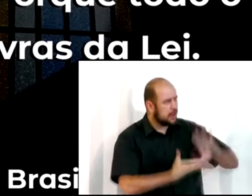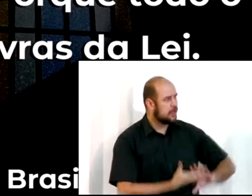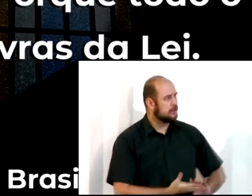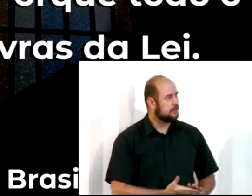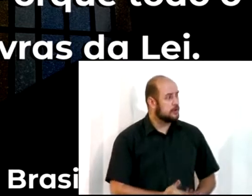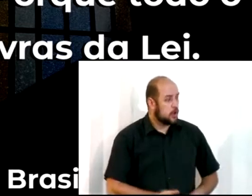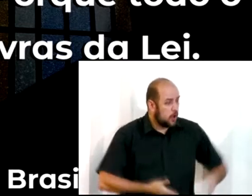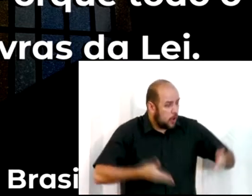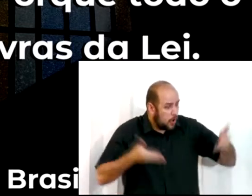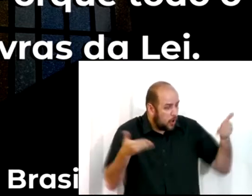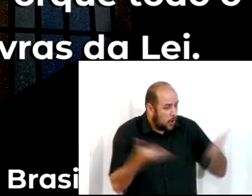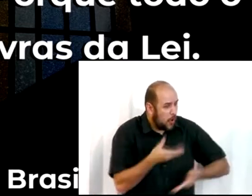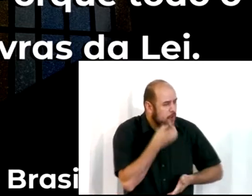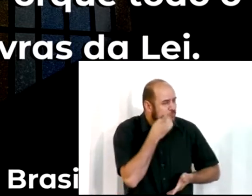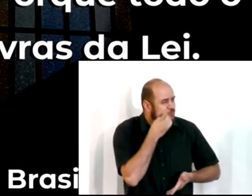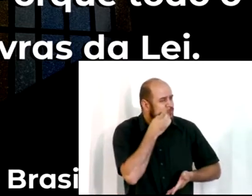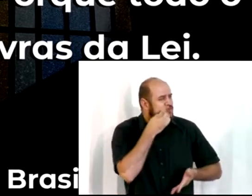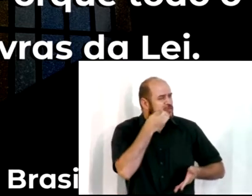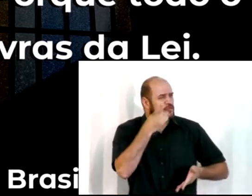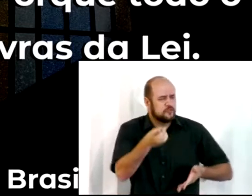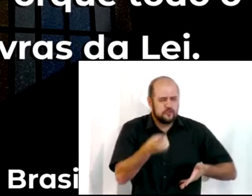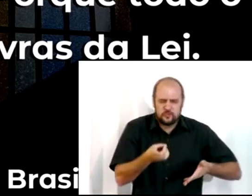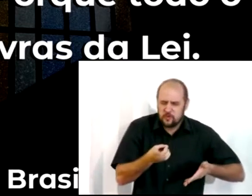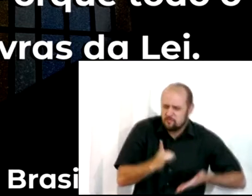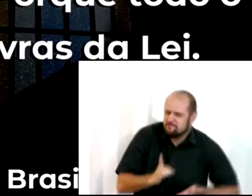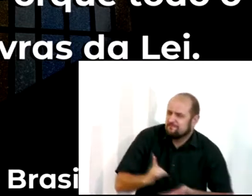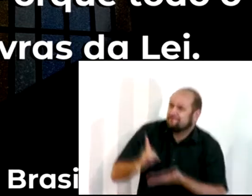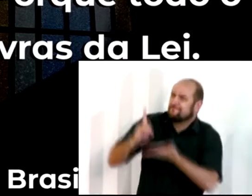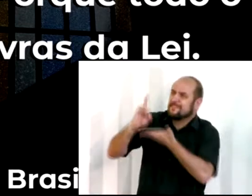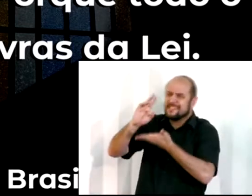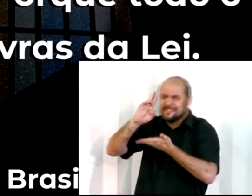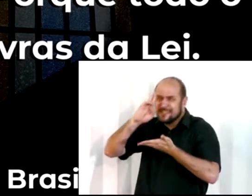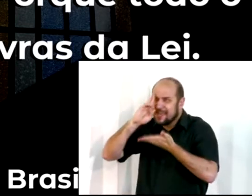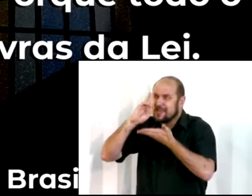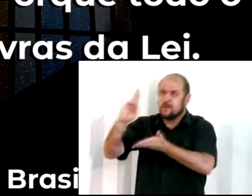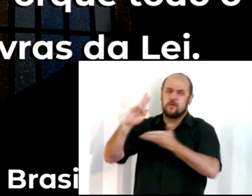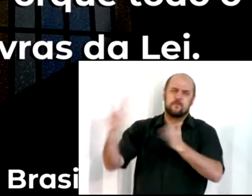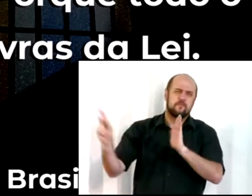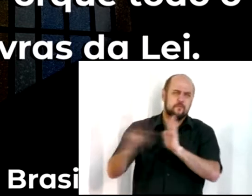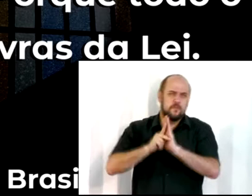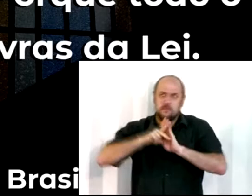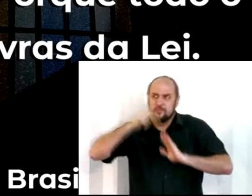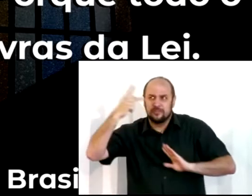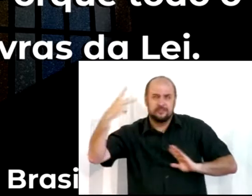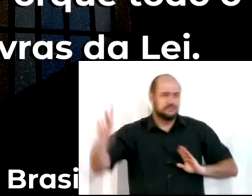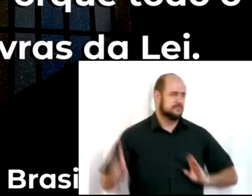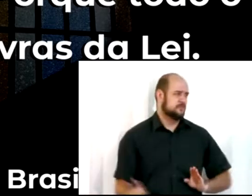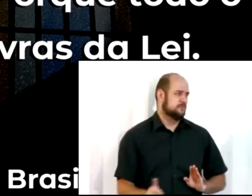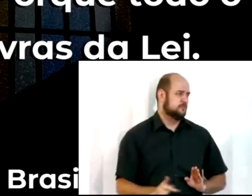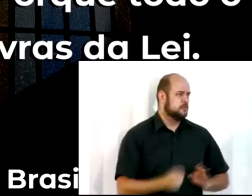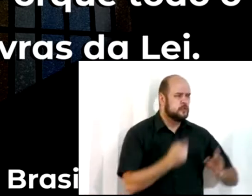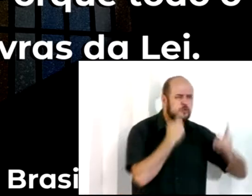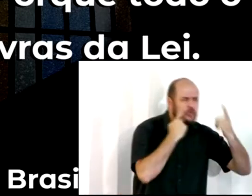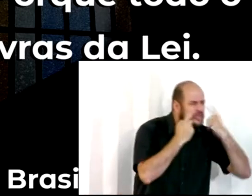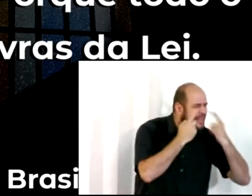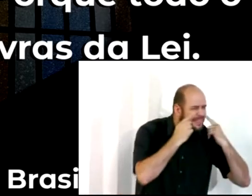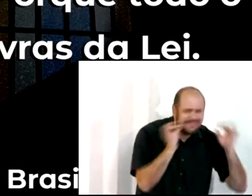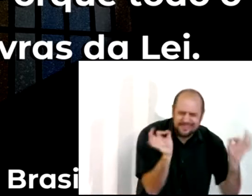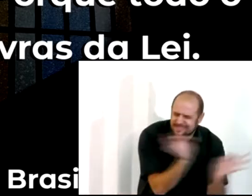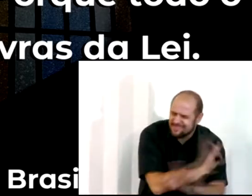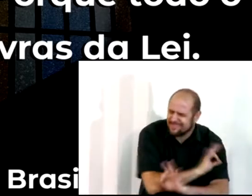Este dia é consagrado ao Senhor vosso Deus, pelo que não pranteéis, nem